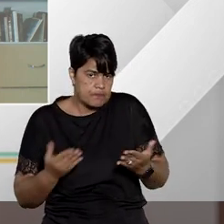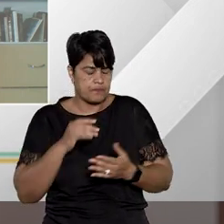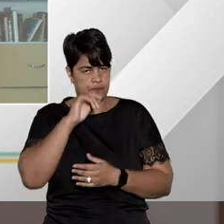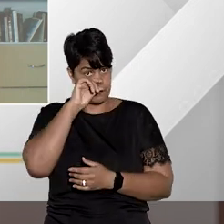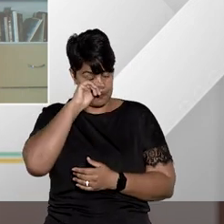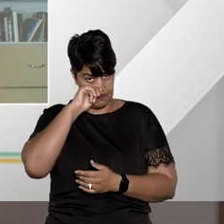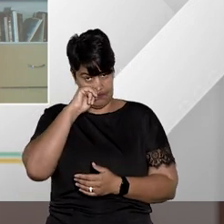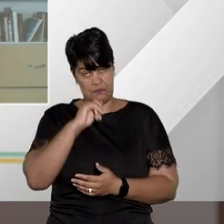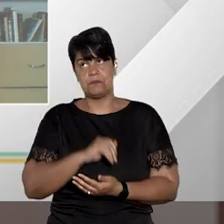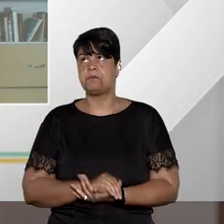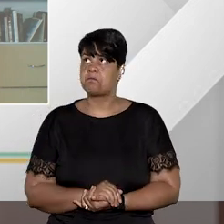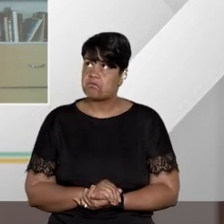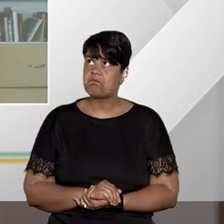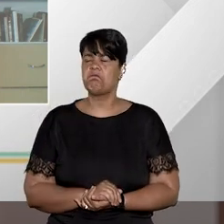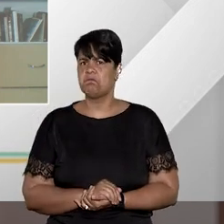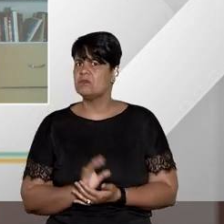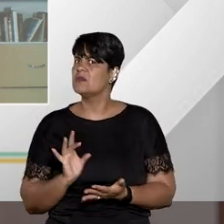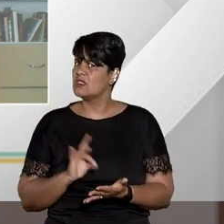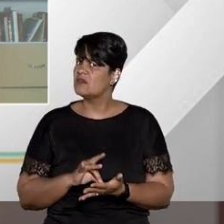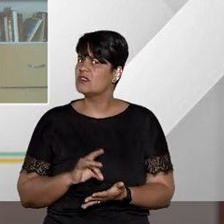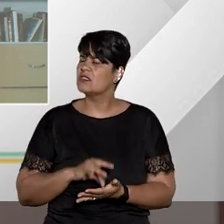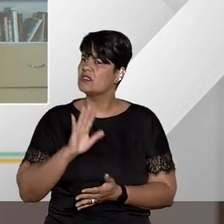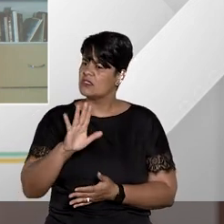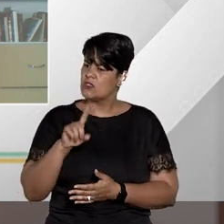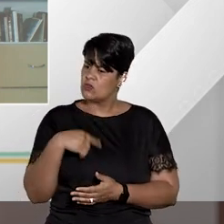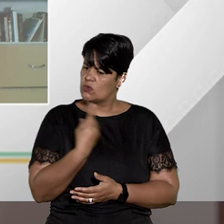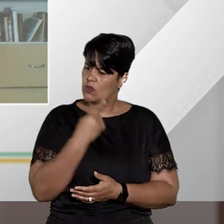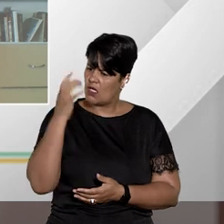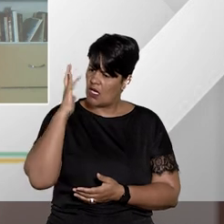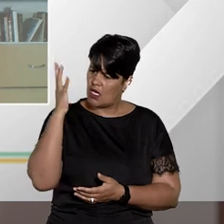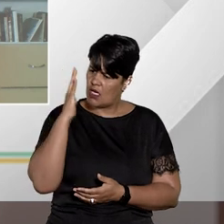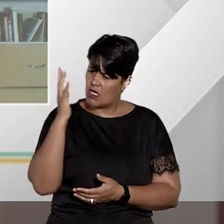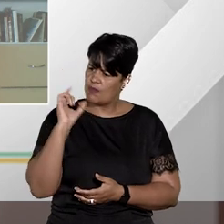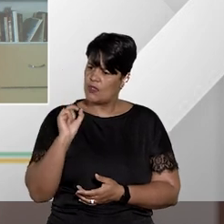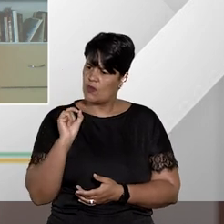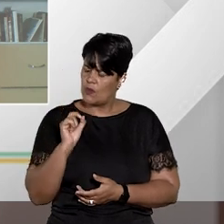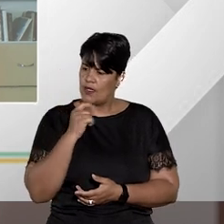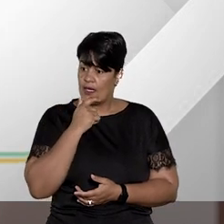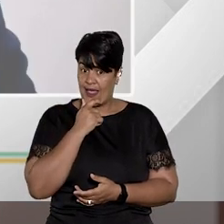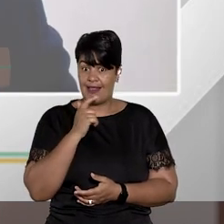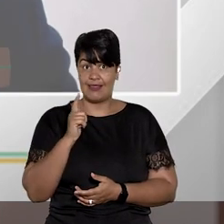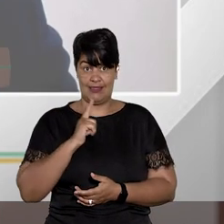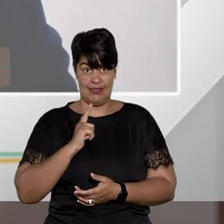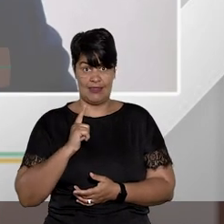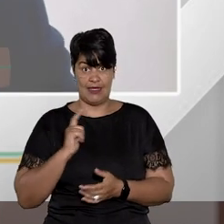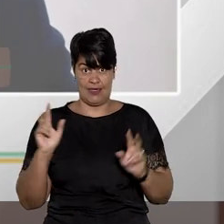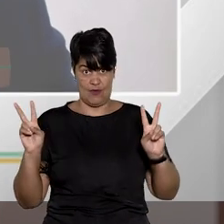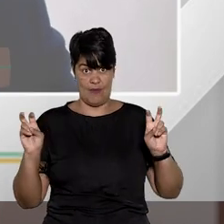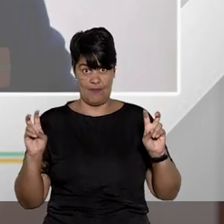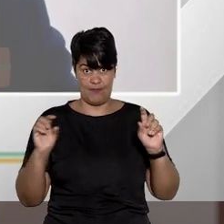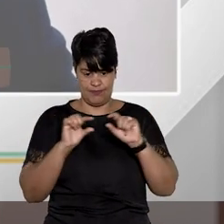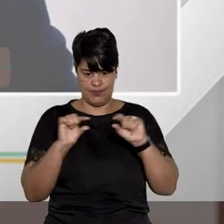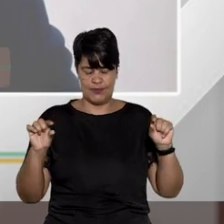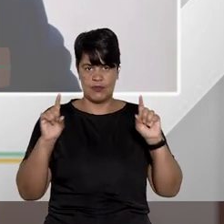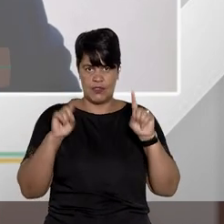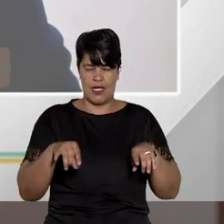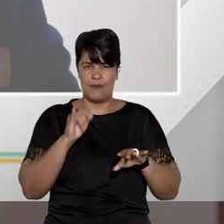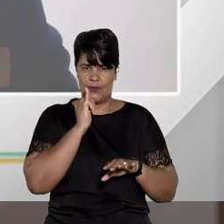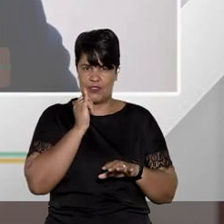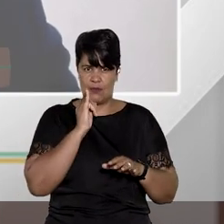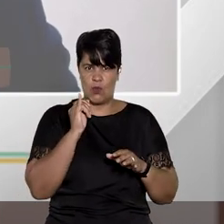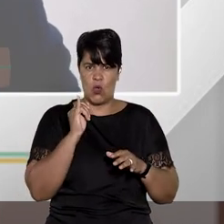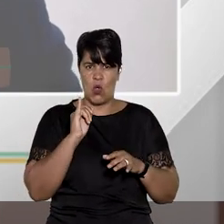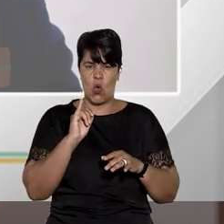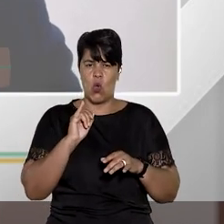Engraçado que a gente ouve falar a via estreita do REACH. O é a via estreita do REACH? Ele, assim como o mandato de